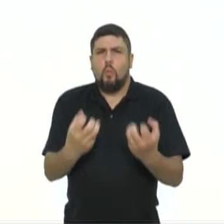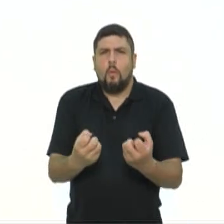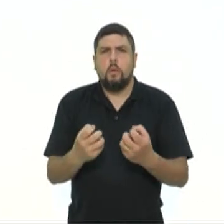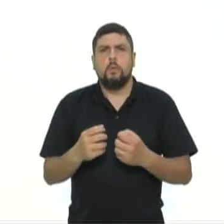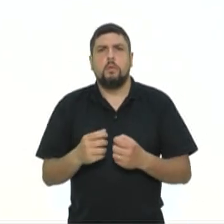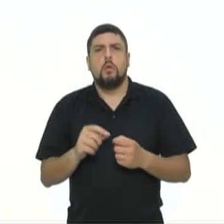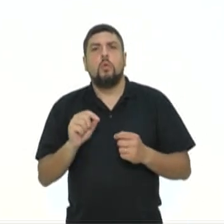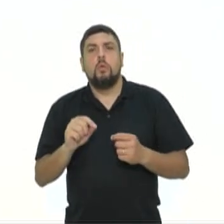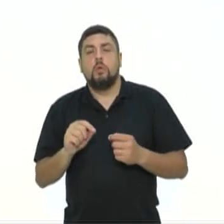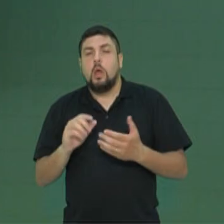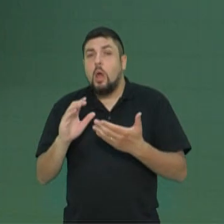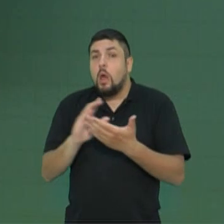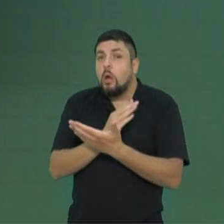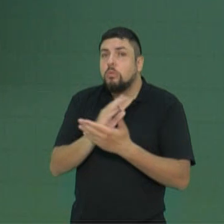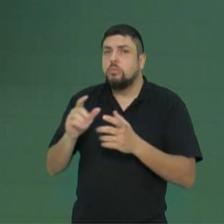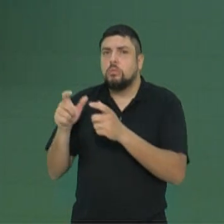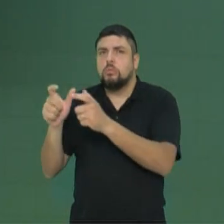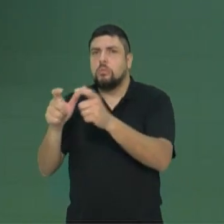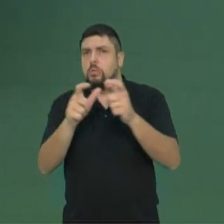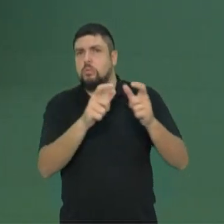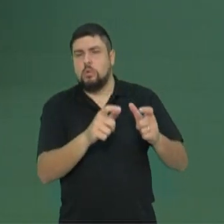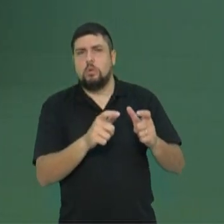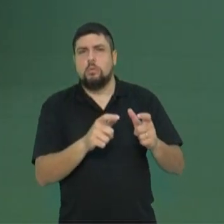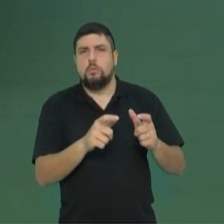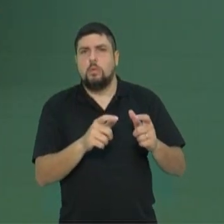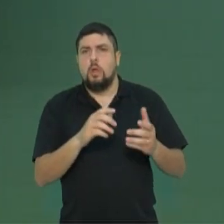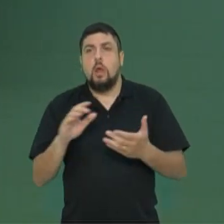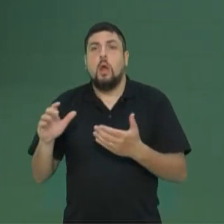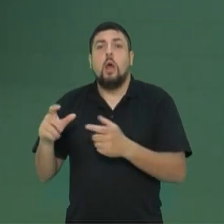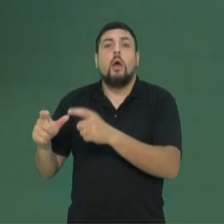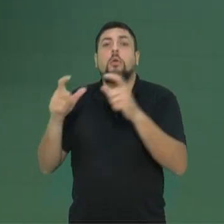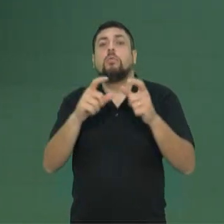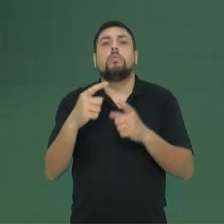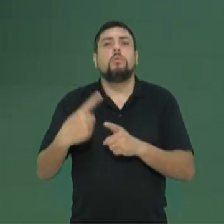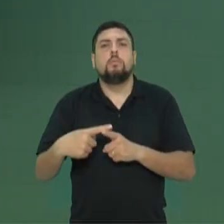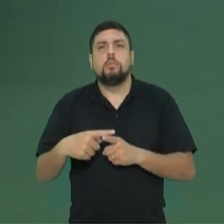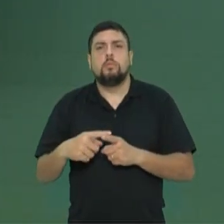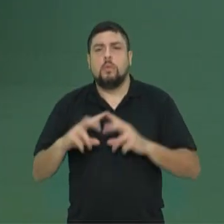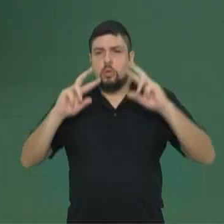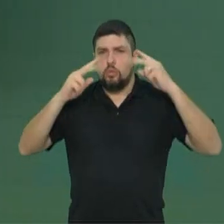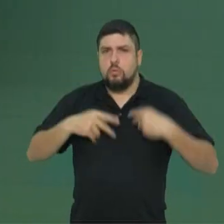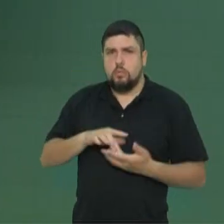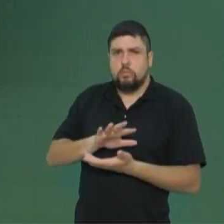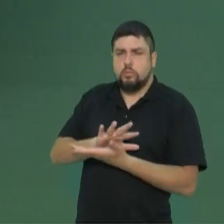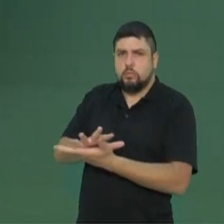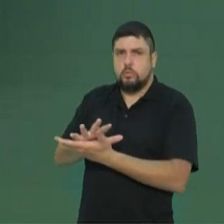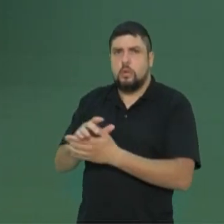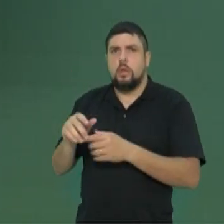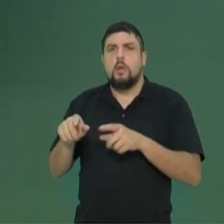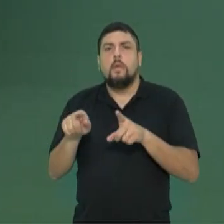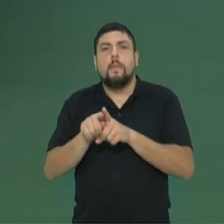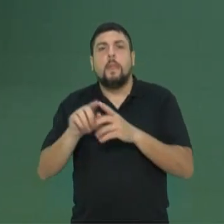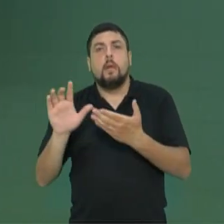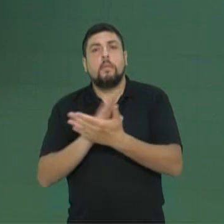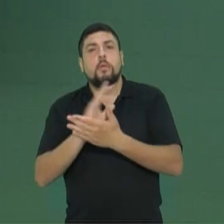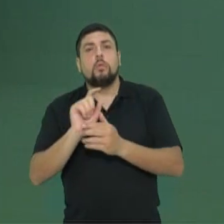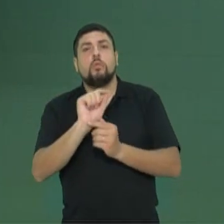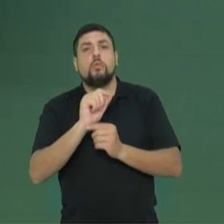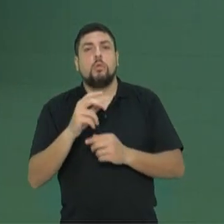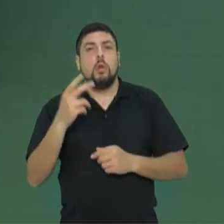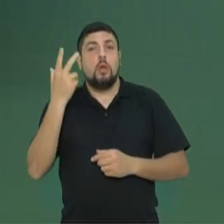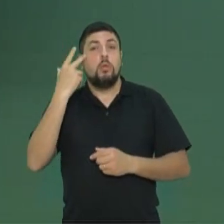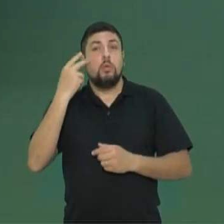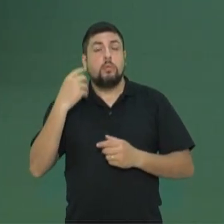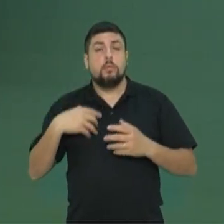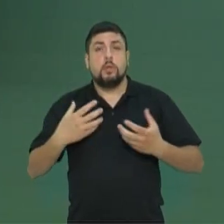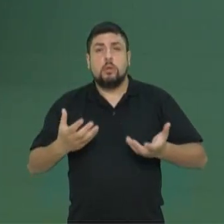são alguns pontos da Caatinga, uns por terem sido desertificados pela ação humana, outros por serem naturalmente muito,